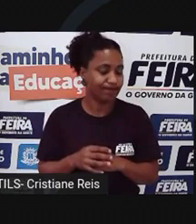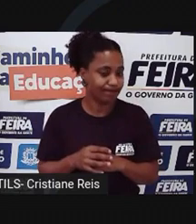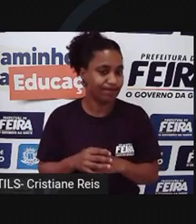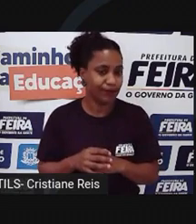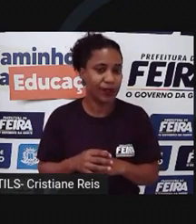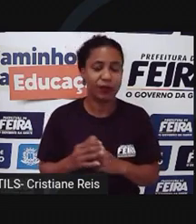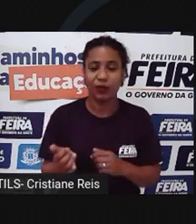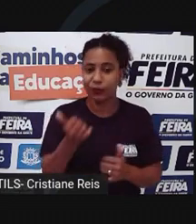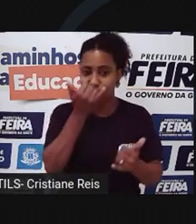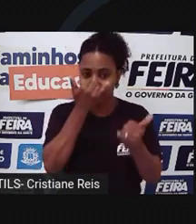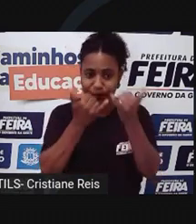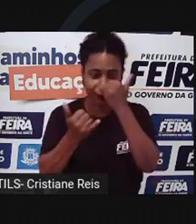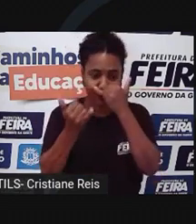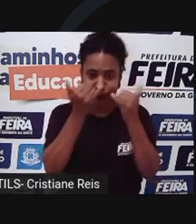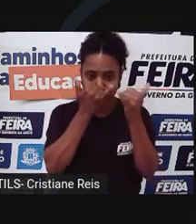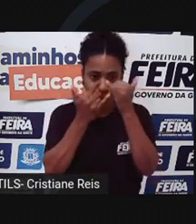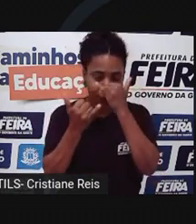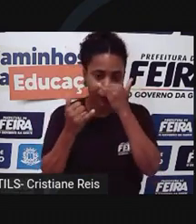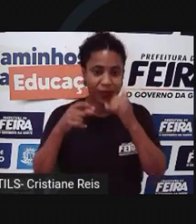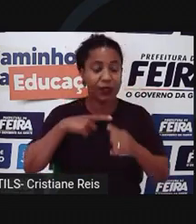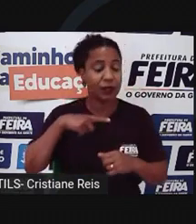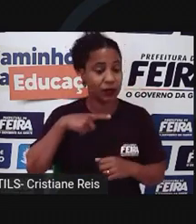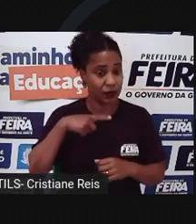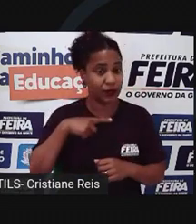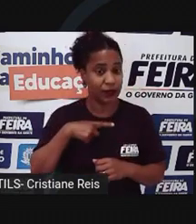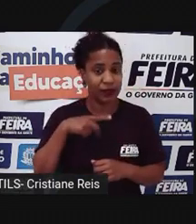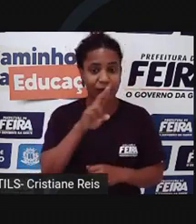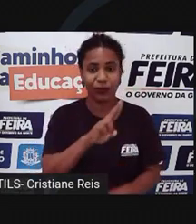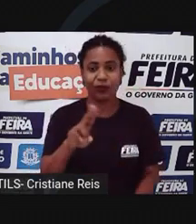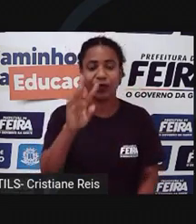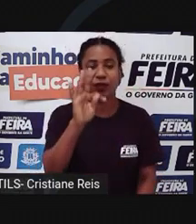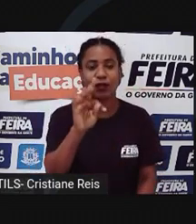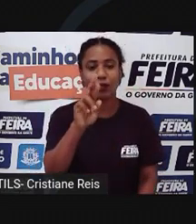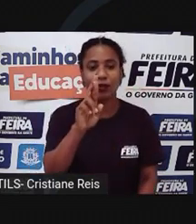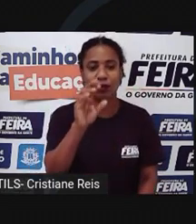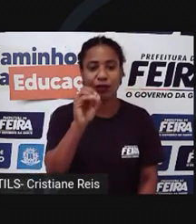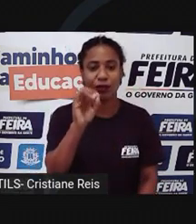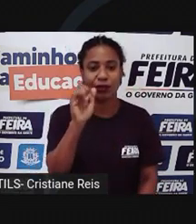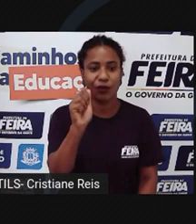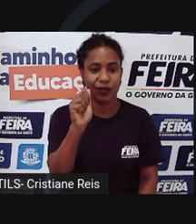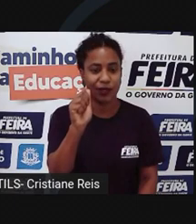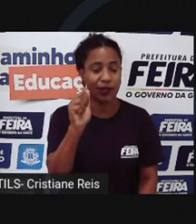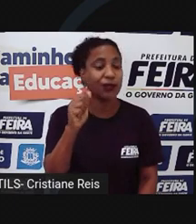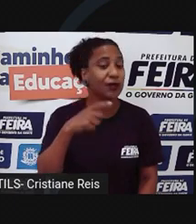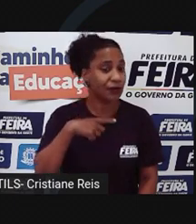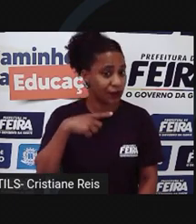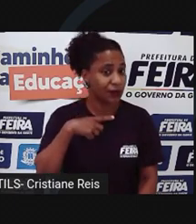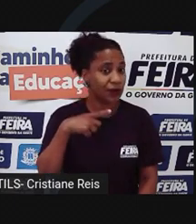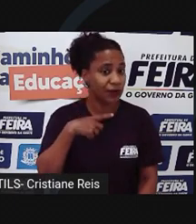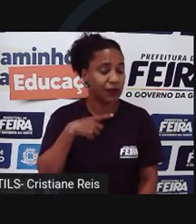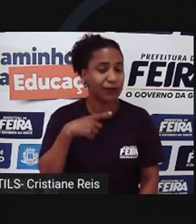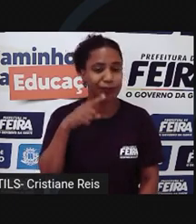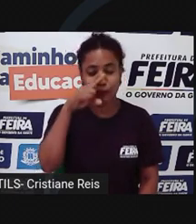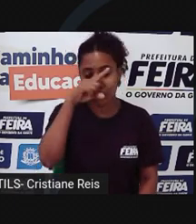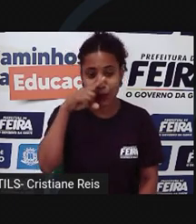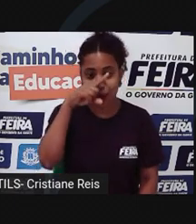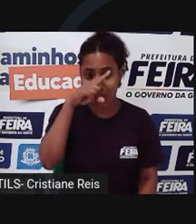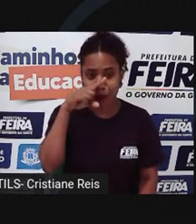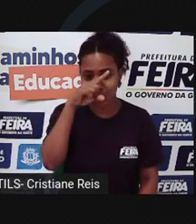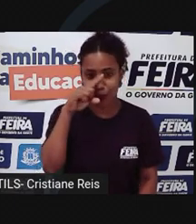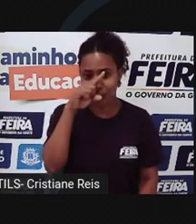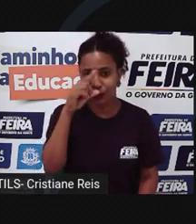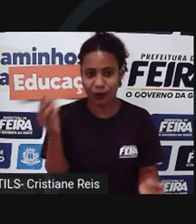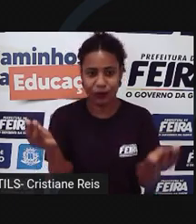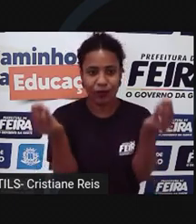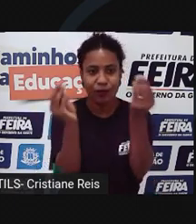Existe o Cavalo de Troia ou Trojano. Ele é um programa que, além de executar as funções para os quais foi aparentemente